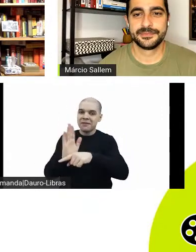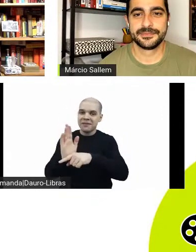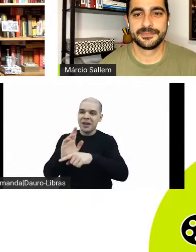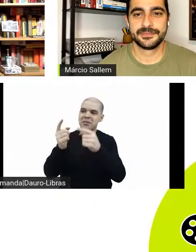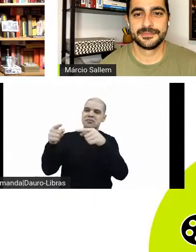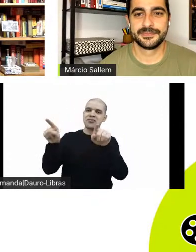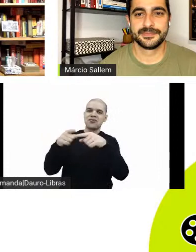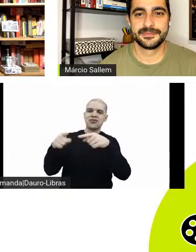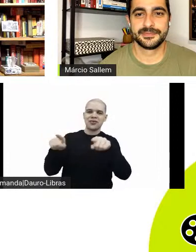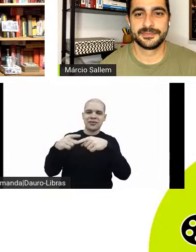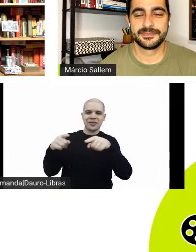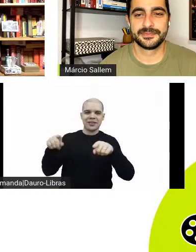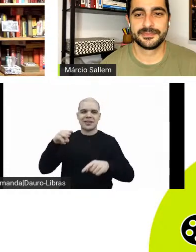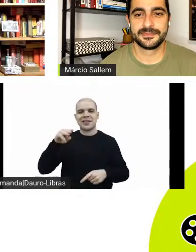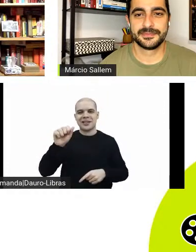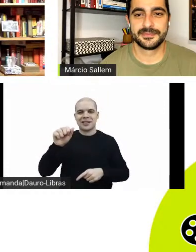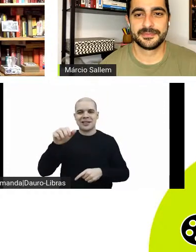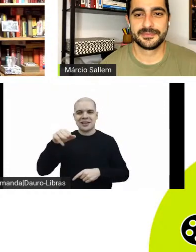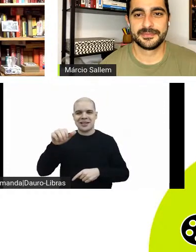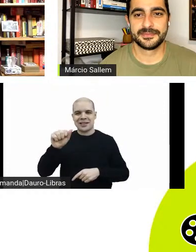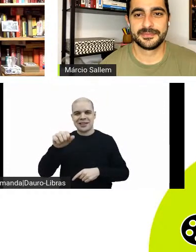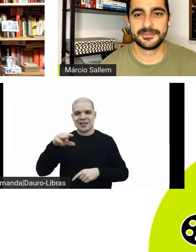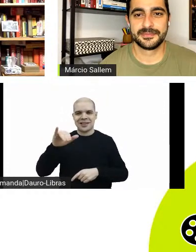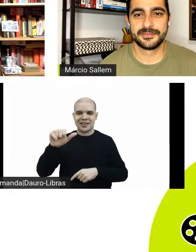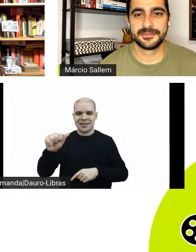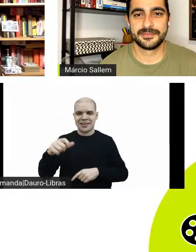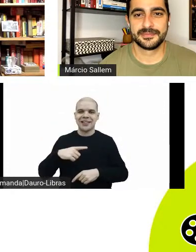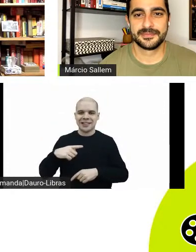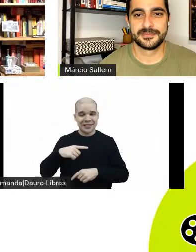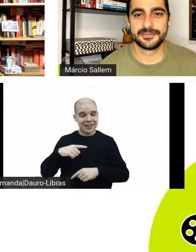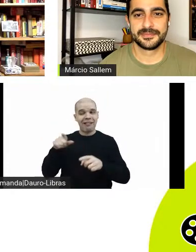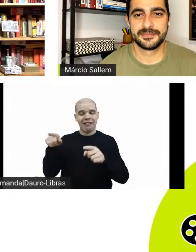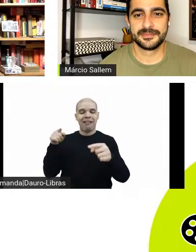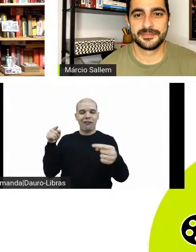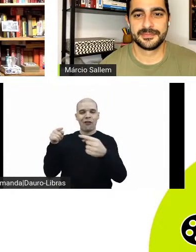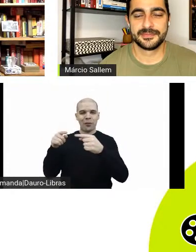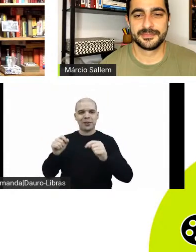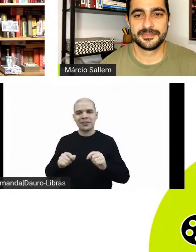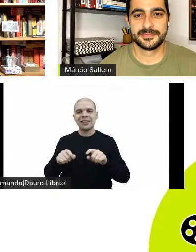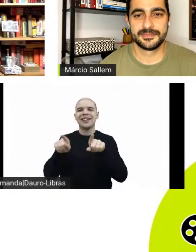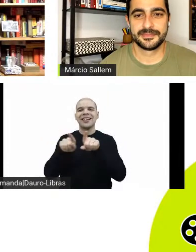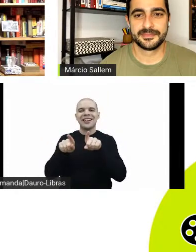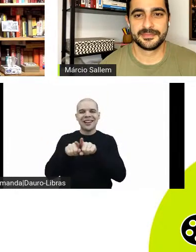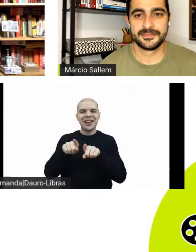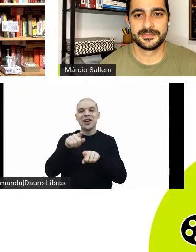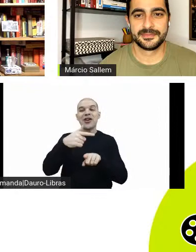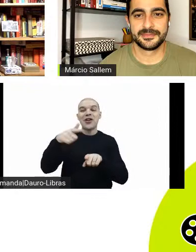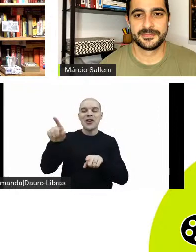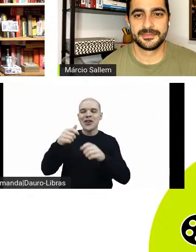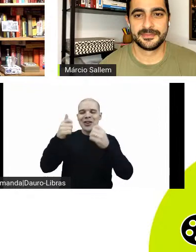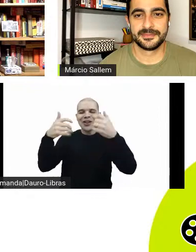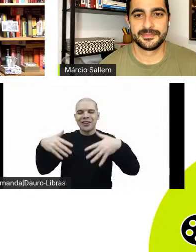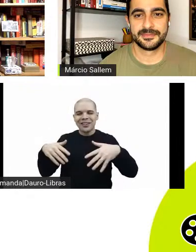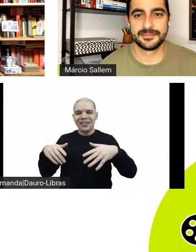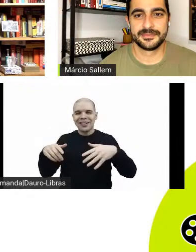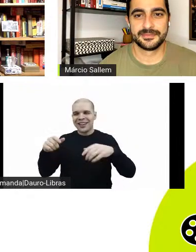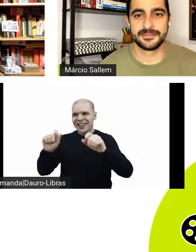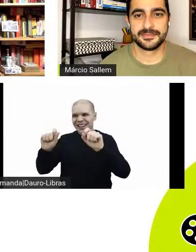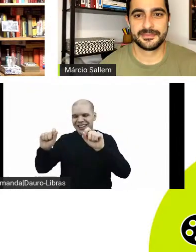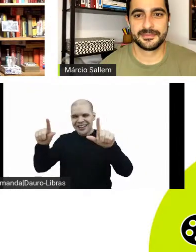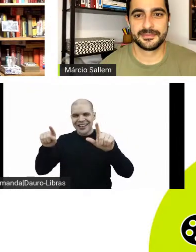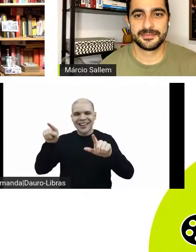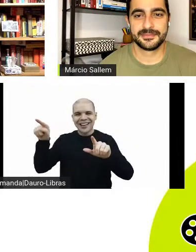curtir também a cena que você falou, Gil, também delas lá no resort, maravilhoso também. Vou aproveitar e mandar um